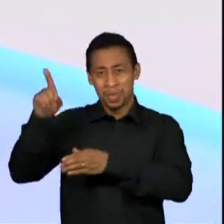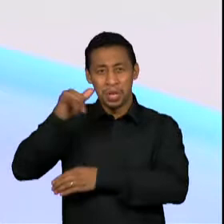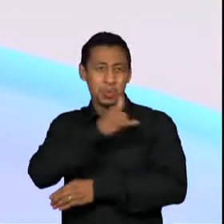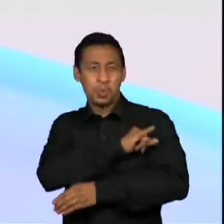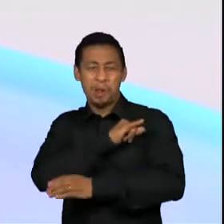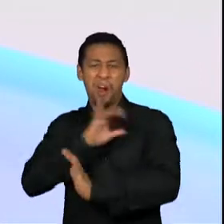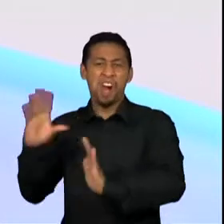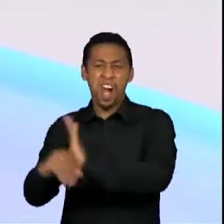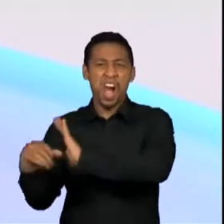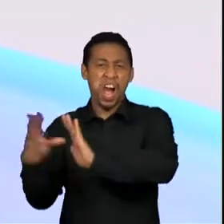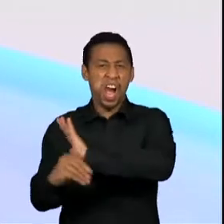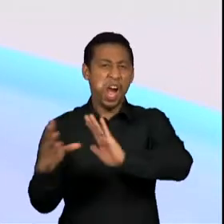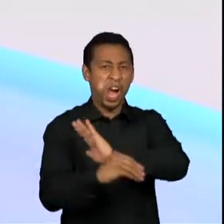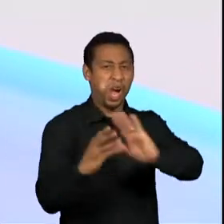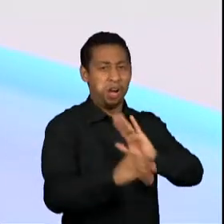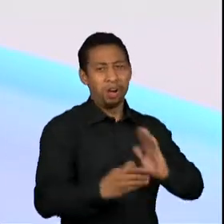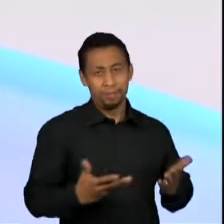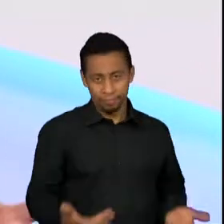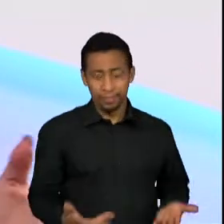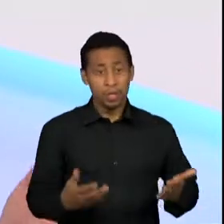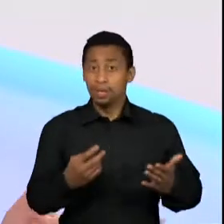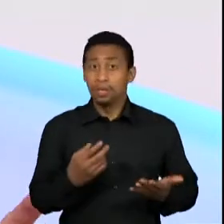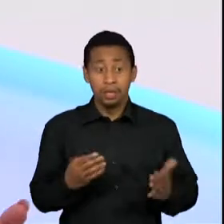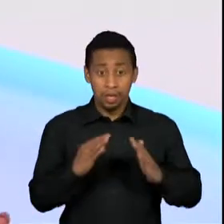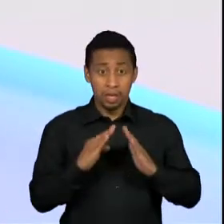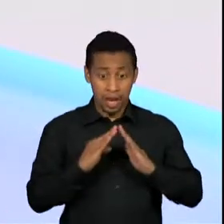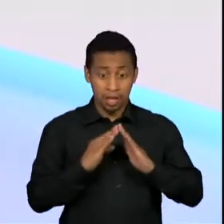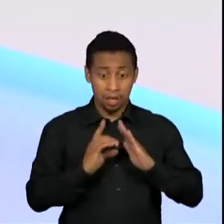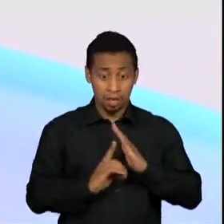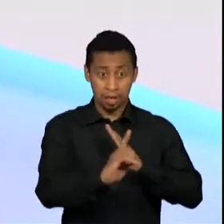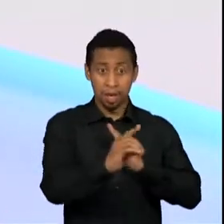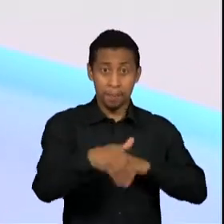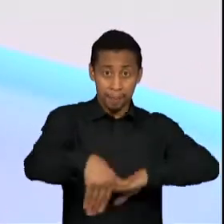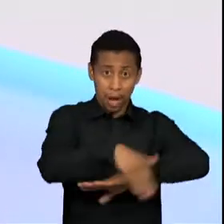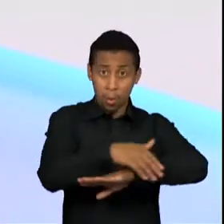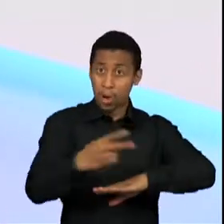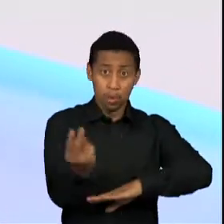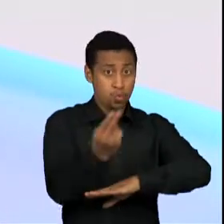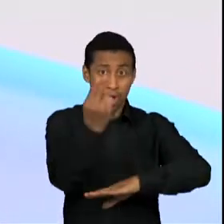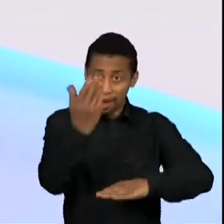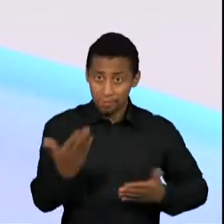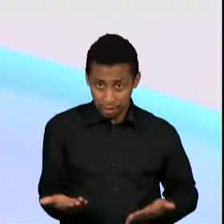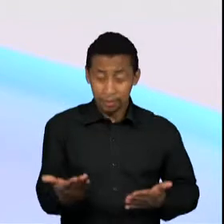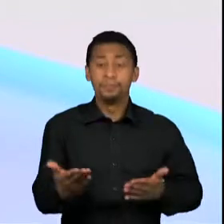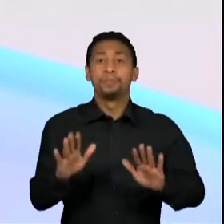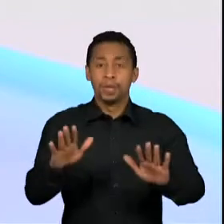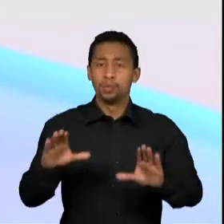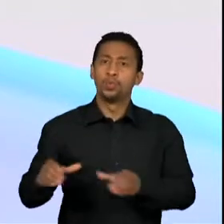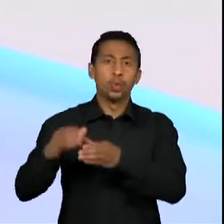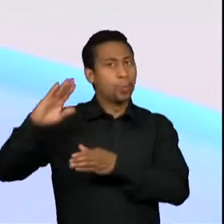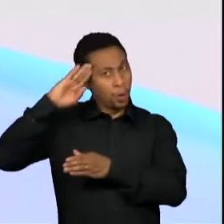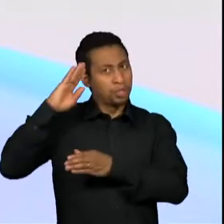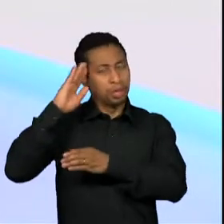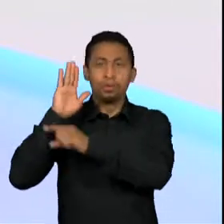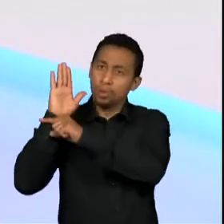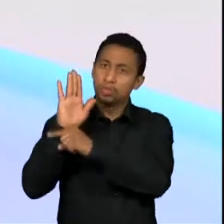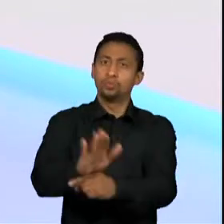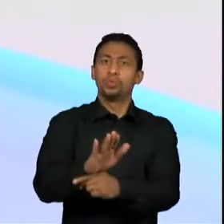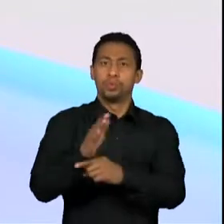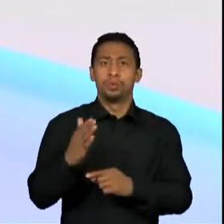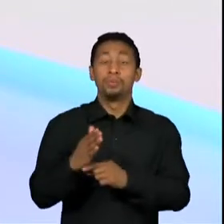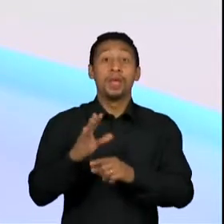em verdade houve uma grande crise social e o Exército foi fundamental porque as nossas forças de segurança